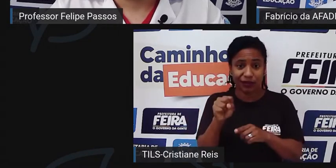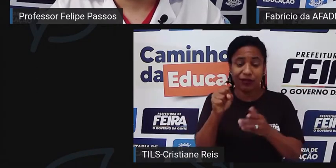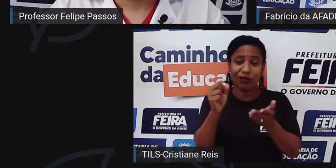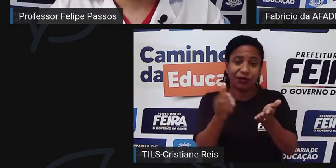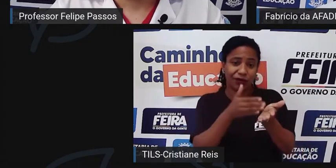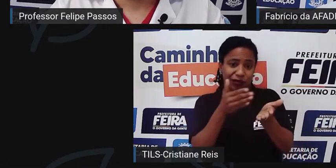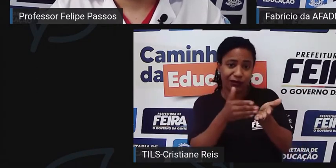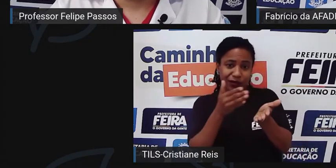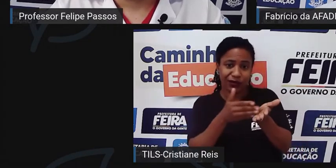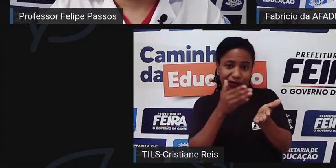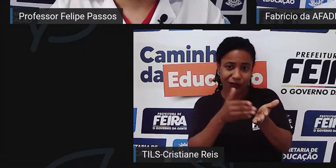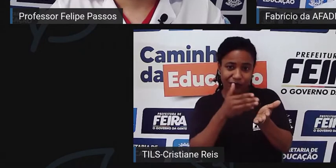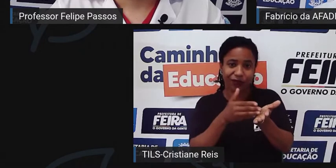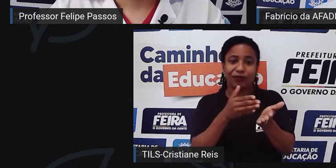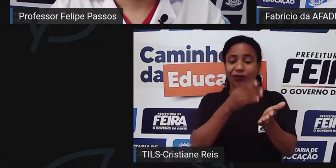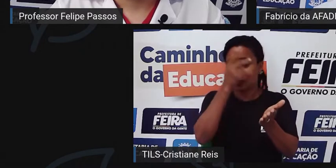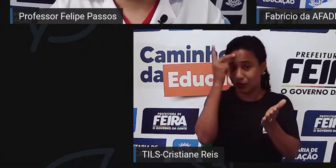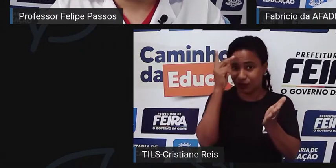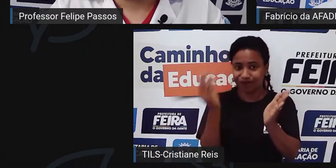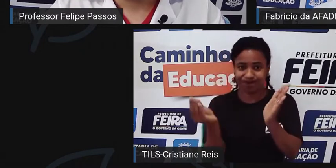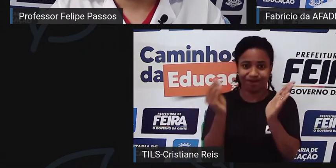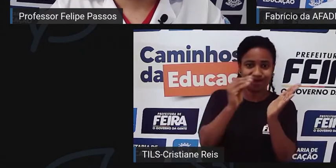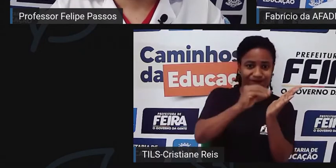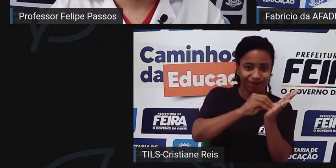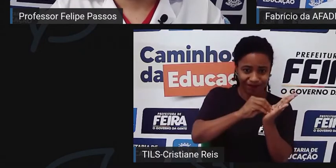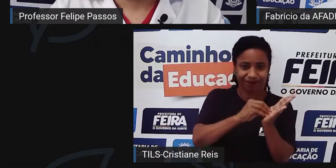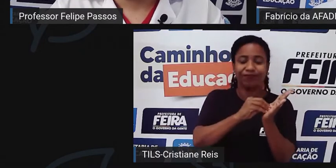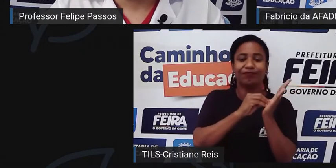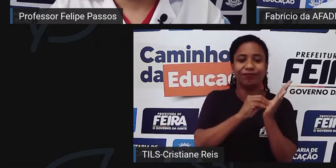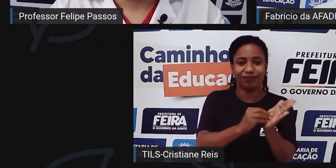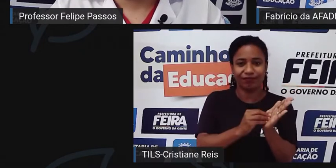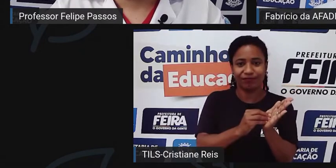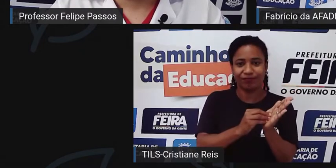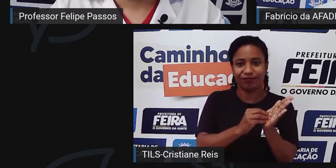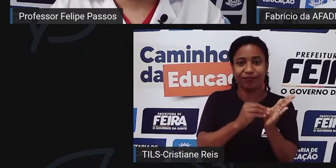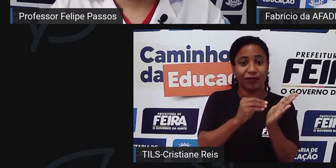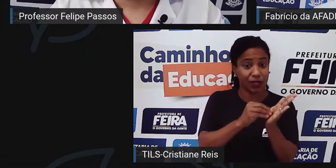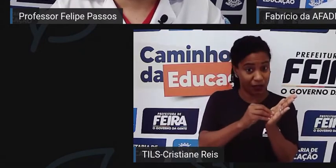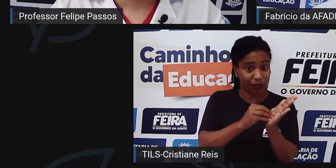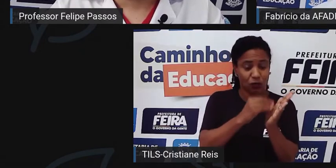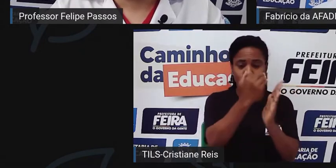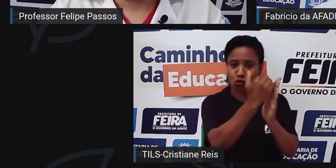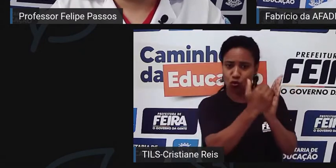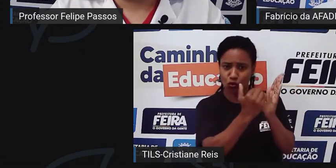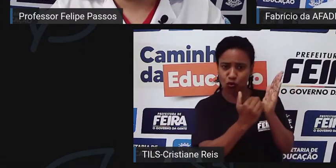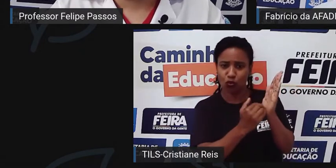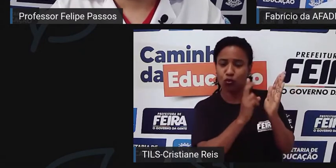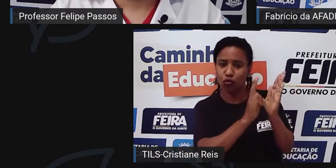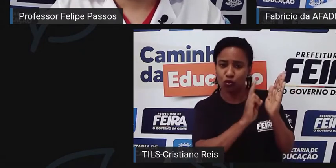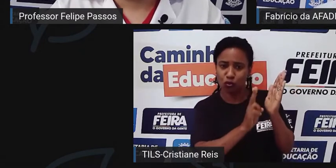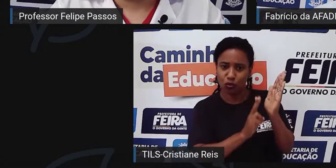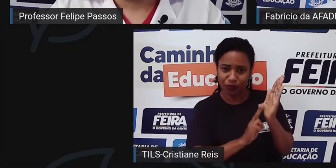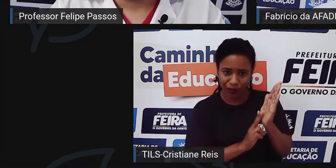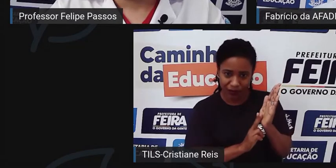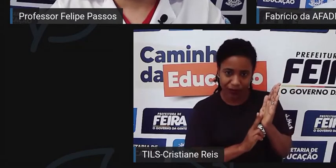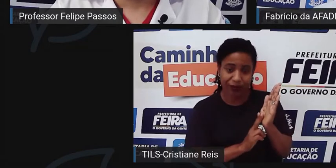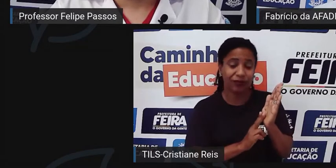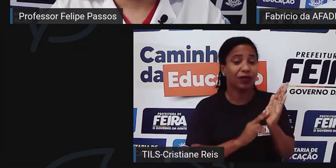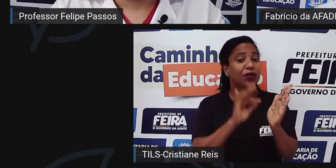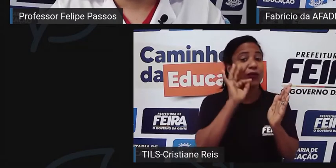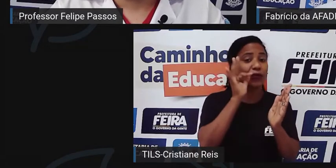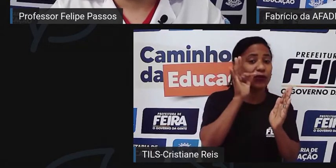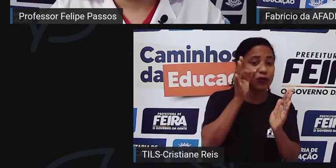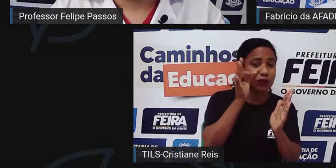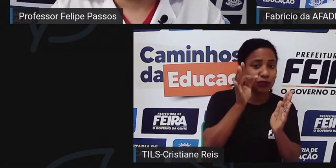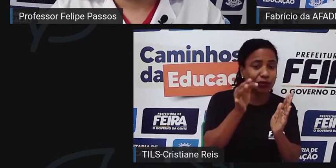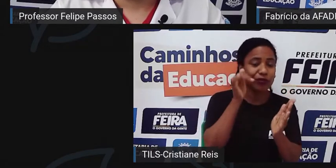o traço falciforme, para que essas pessoas possam ser acompanhadas, para que no futuro, caso esse